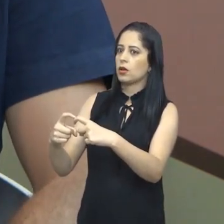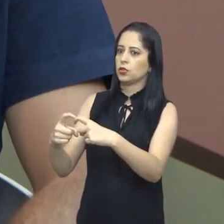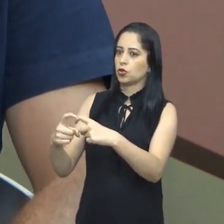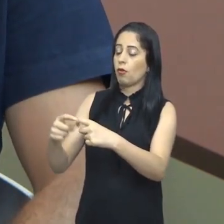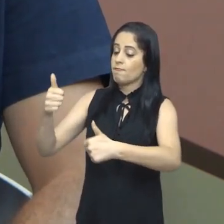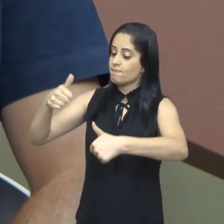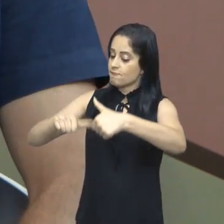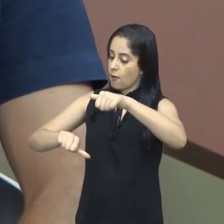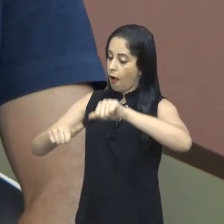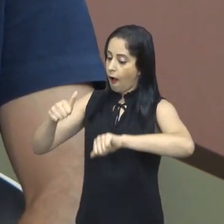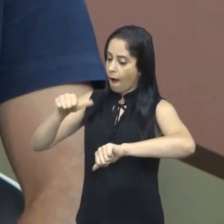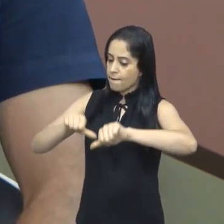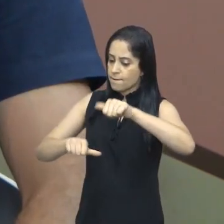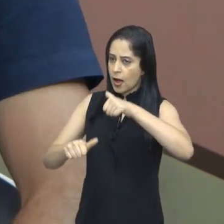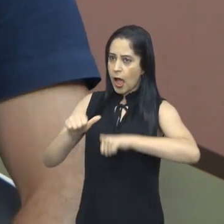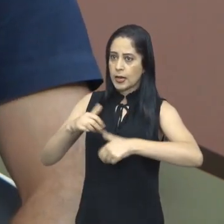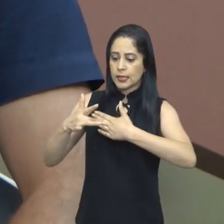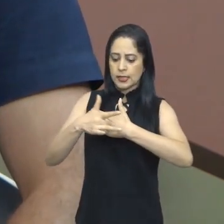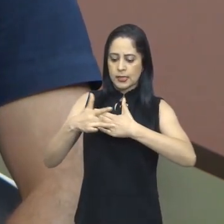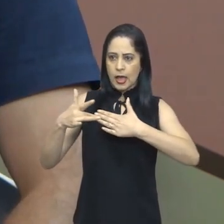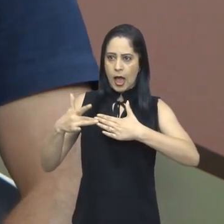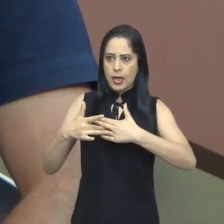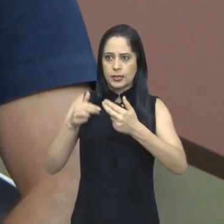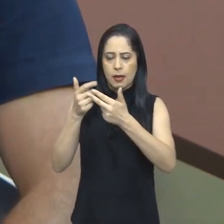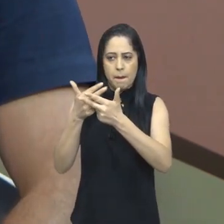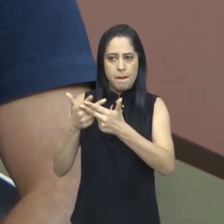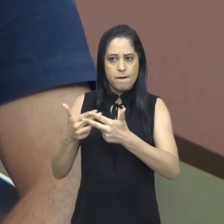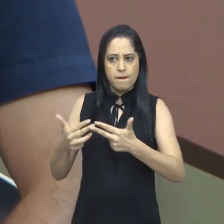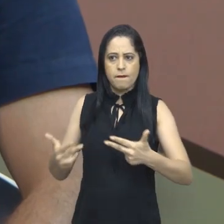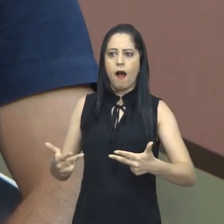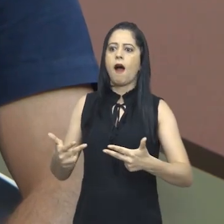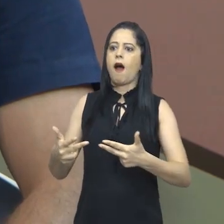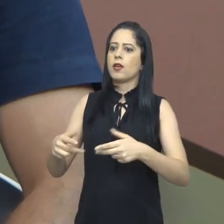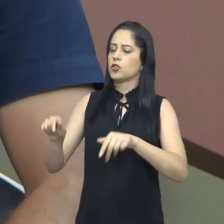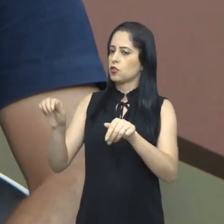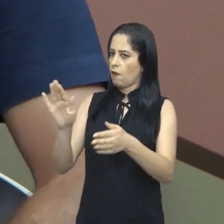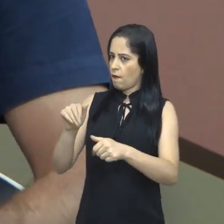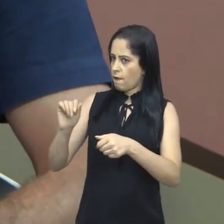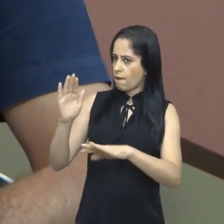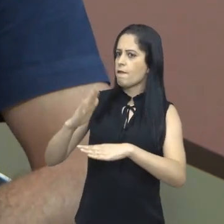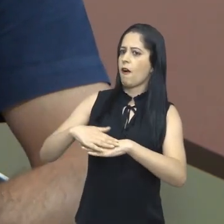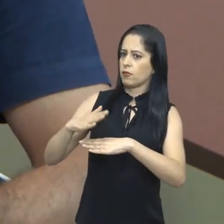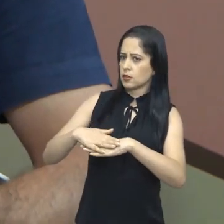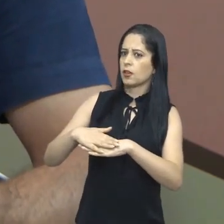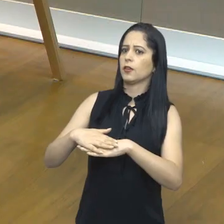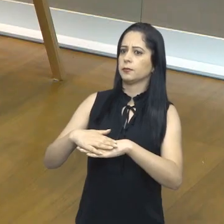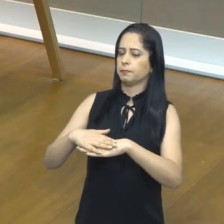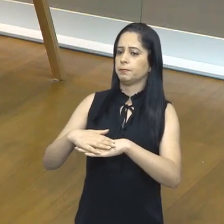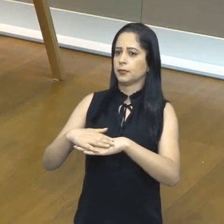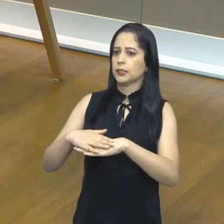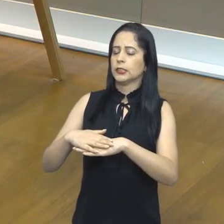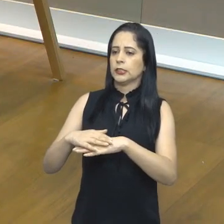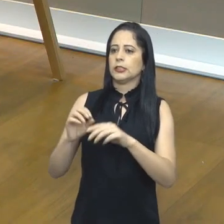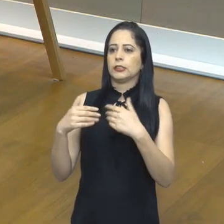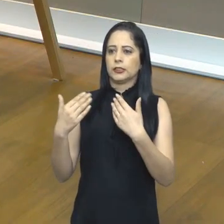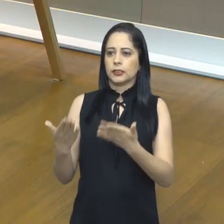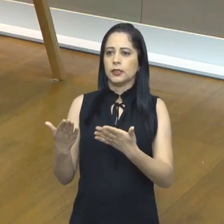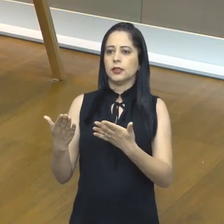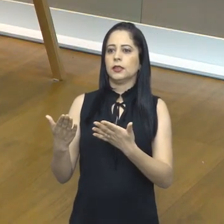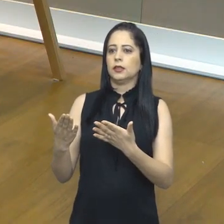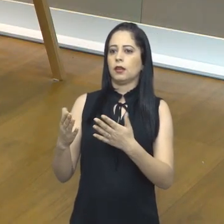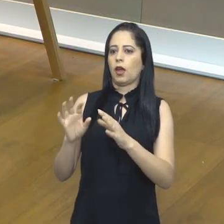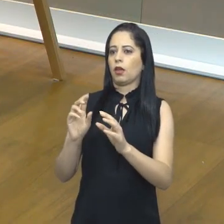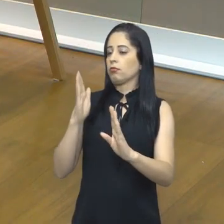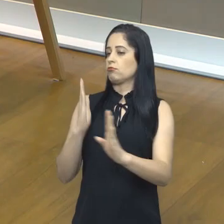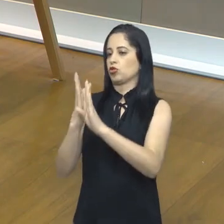nessa avaliação fazer um mapeamento para saber quais são as especialidades e os direcionamentos que a gente vai precisar ter como